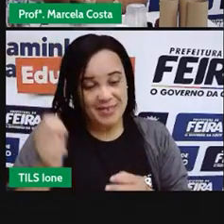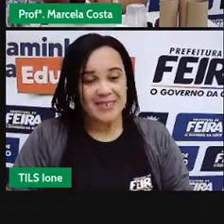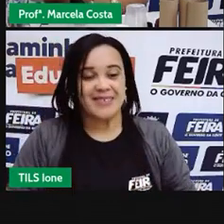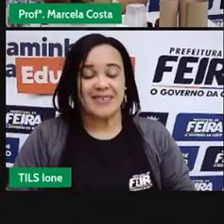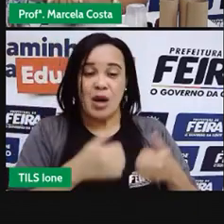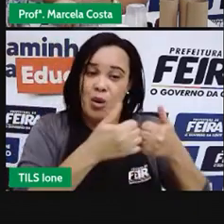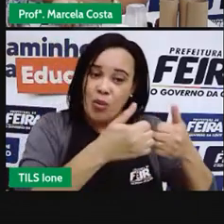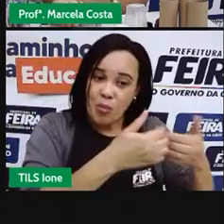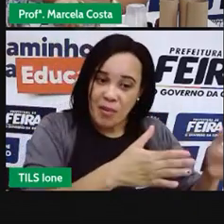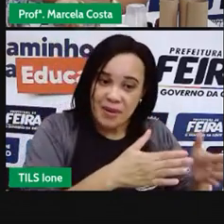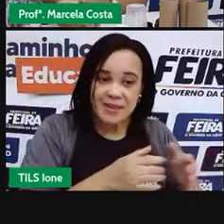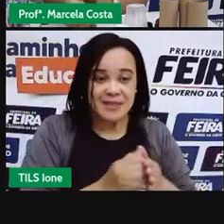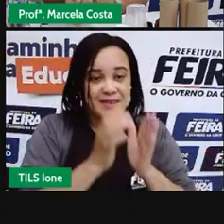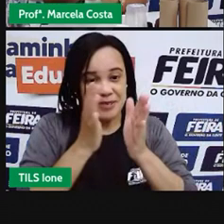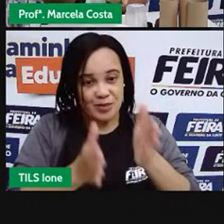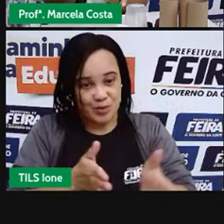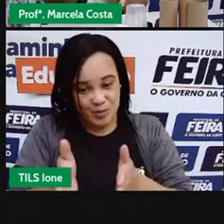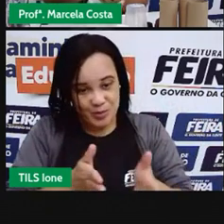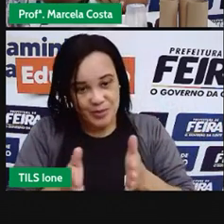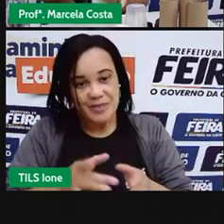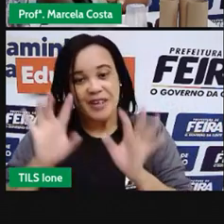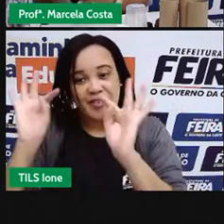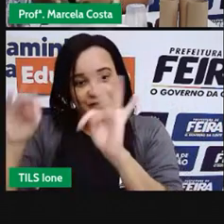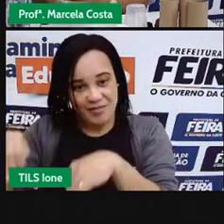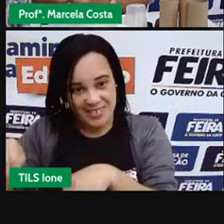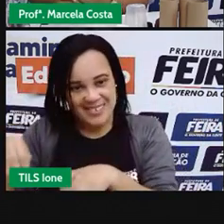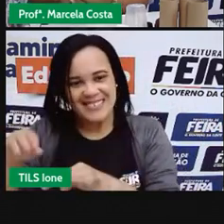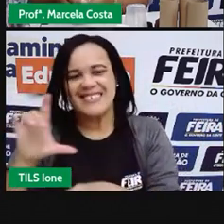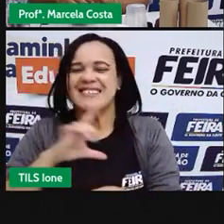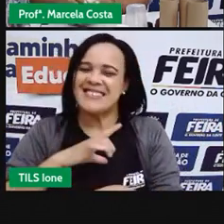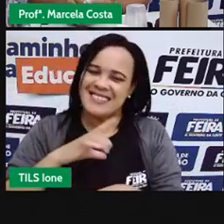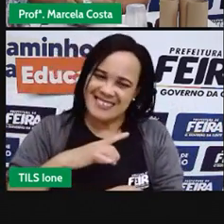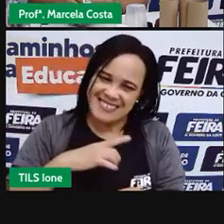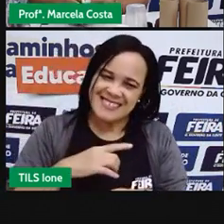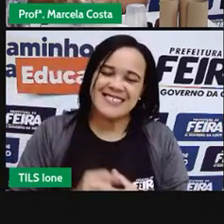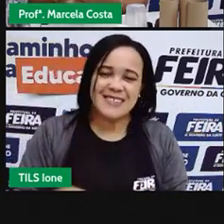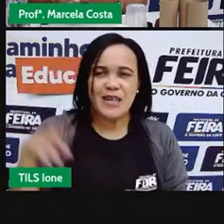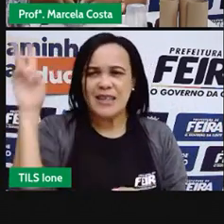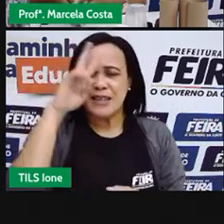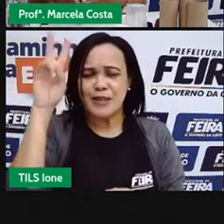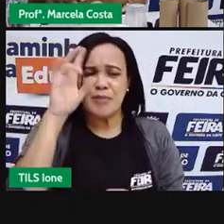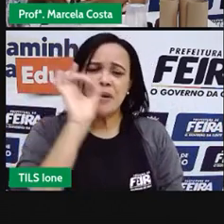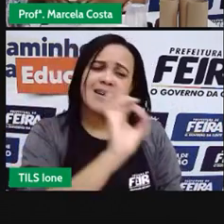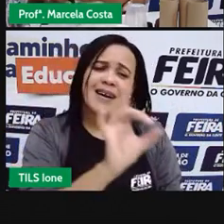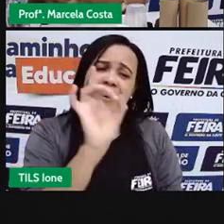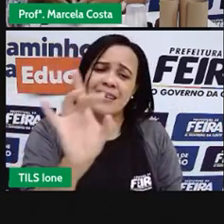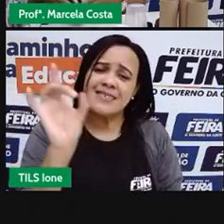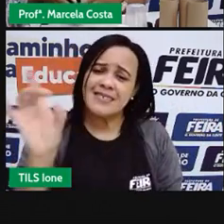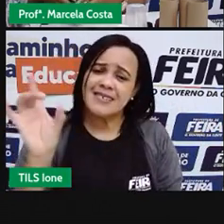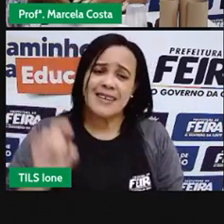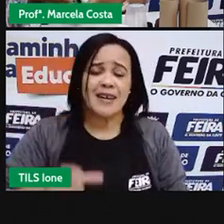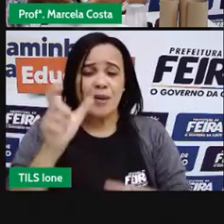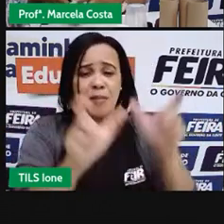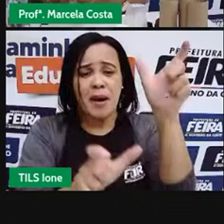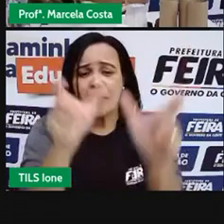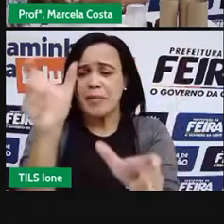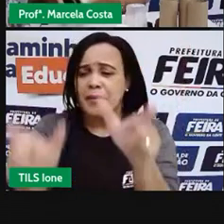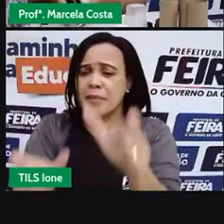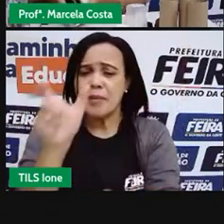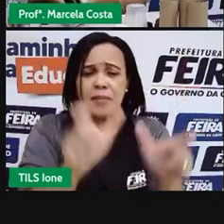no meio e no final. Lembrando de quem são esses personagens, o tempo em que